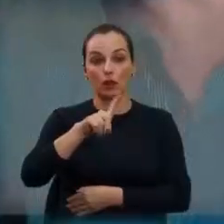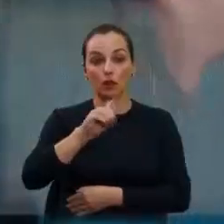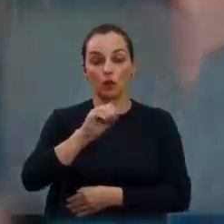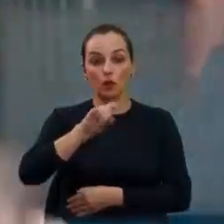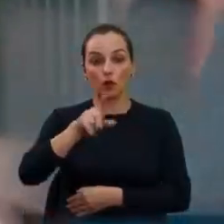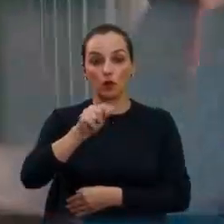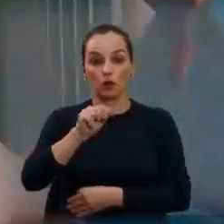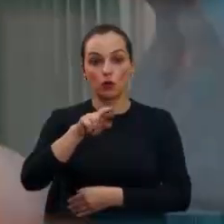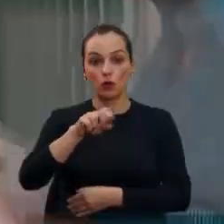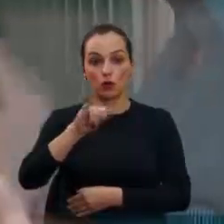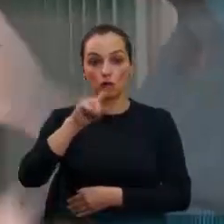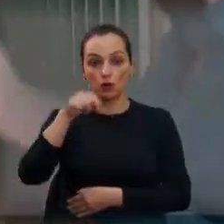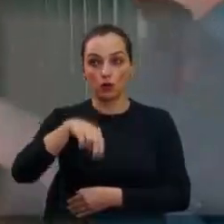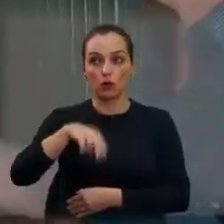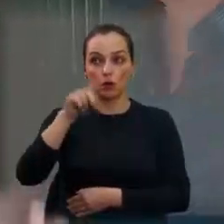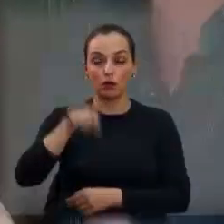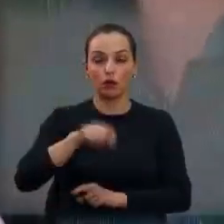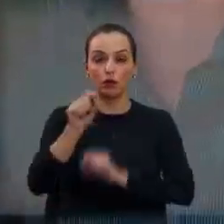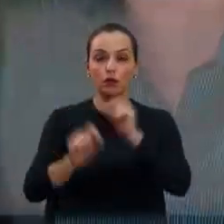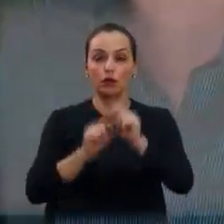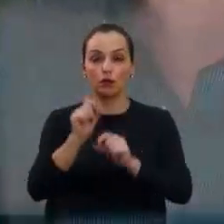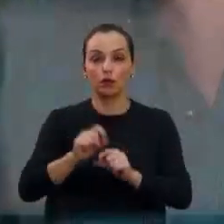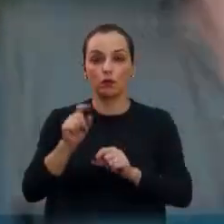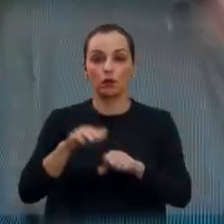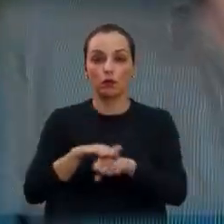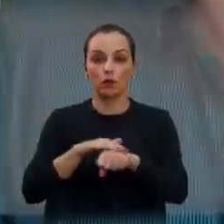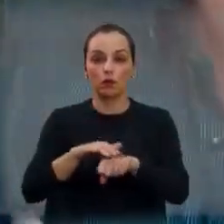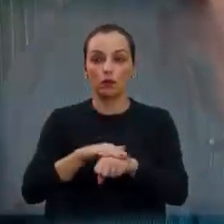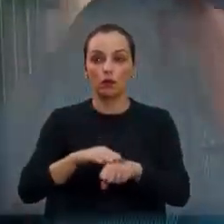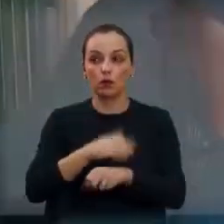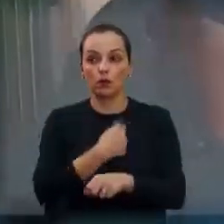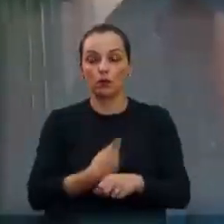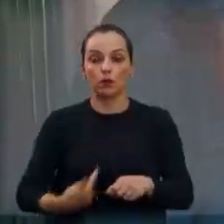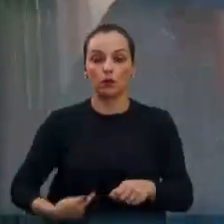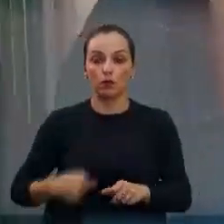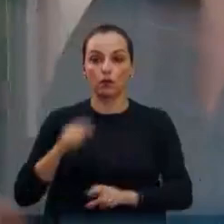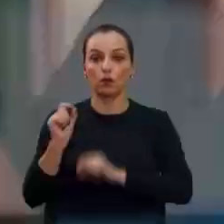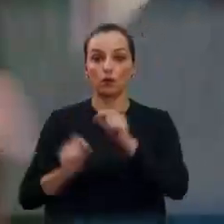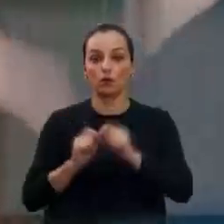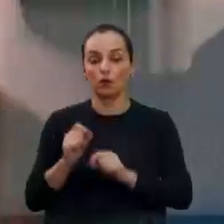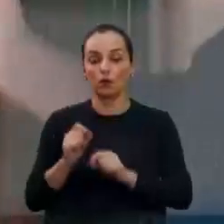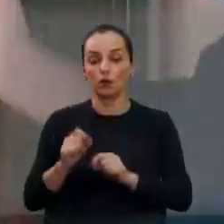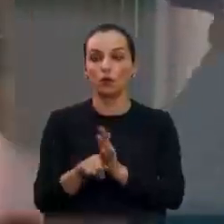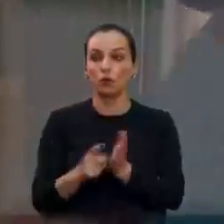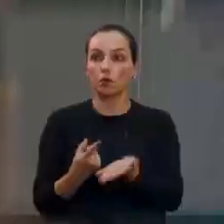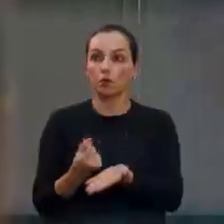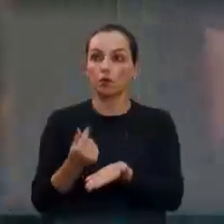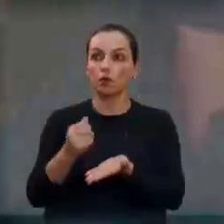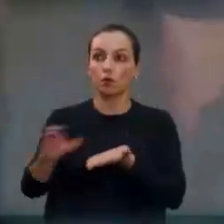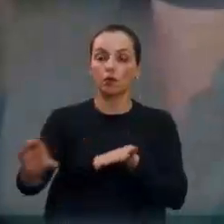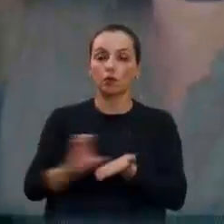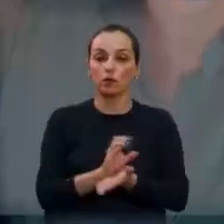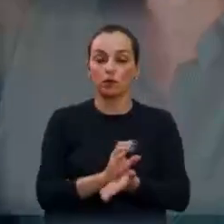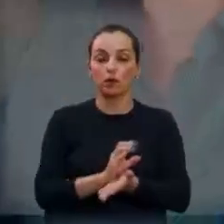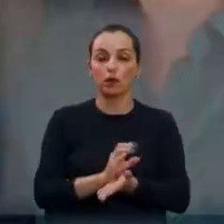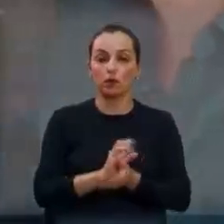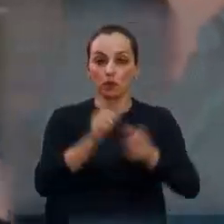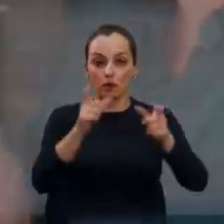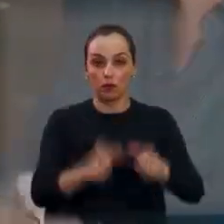onde, em conversa com o governo, com a secretária, estamos destinando essa emenda à reforma